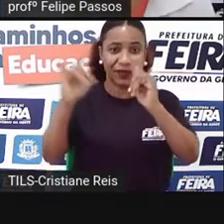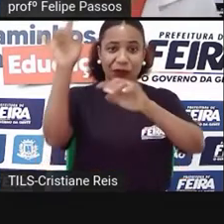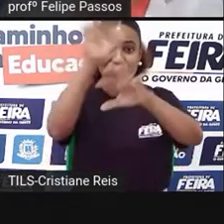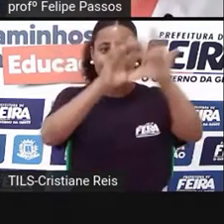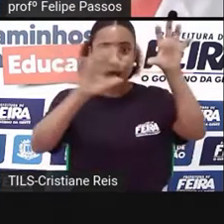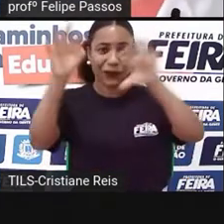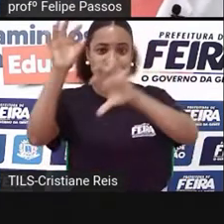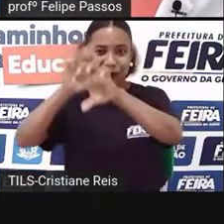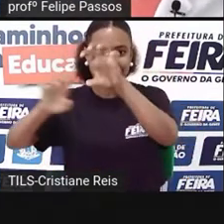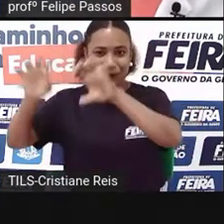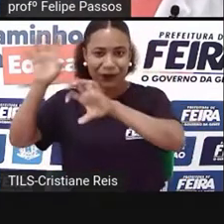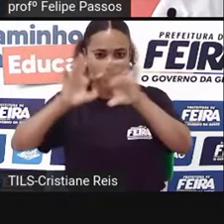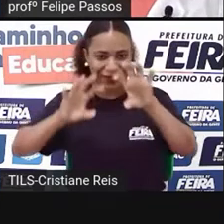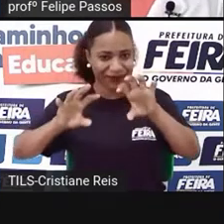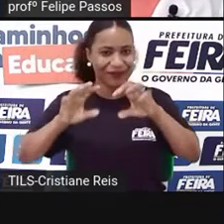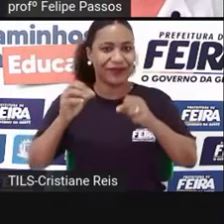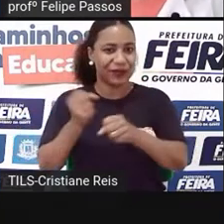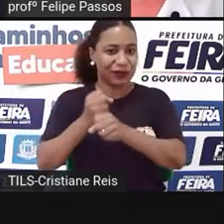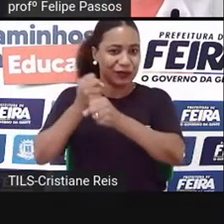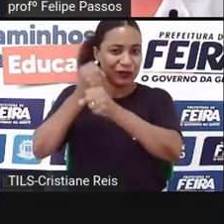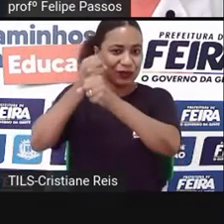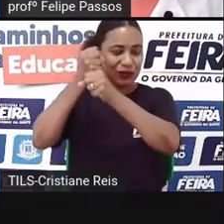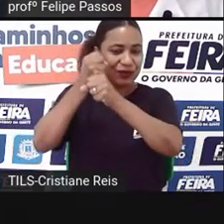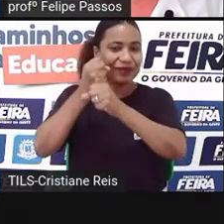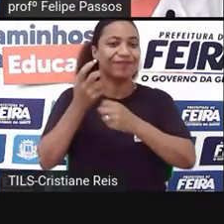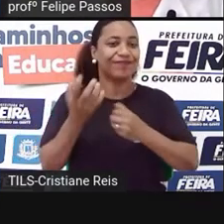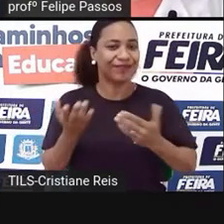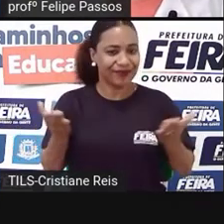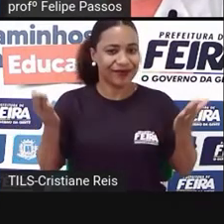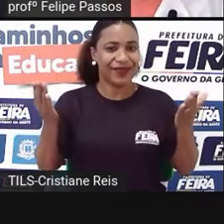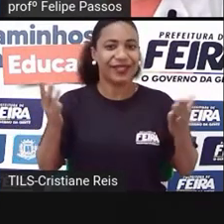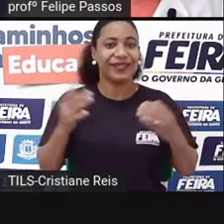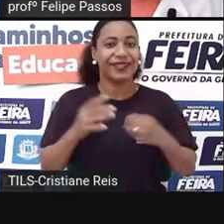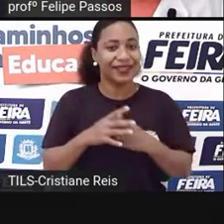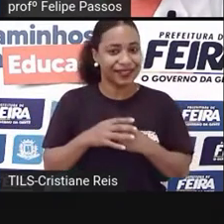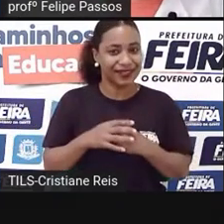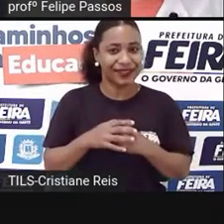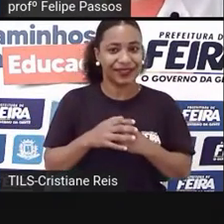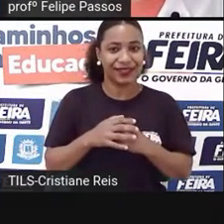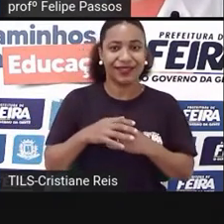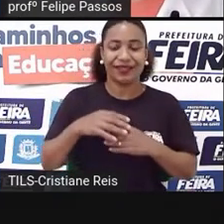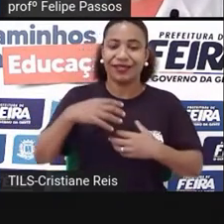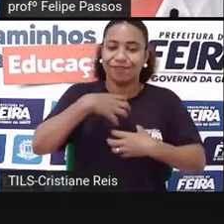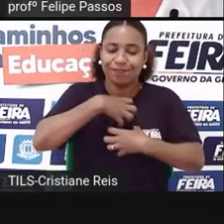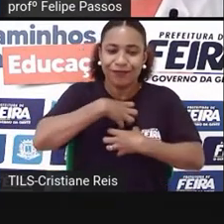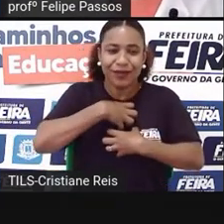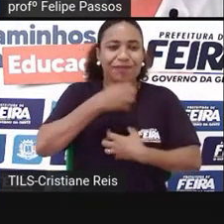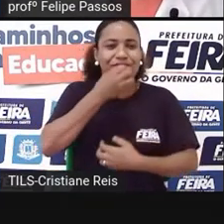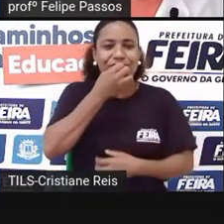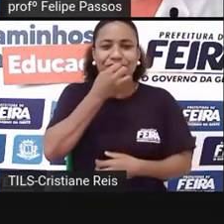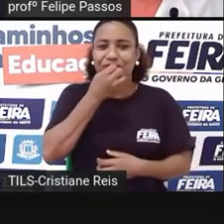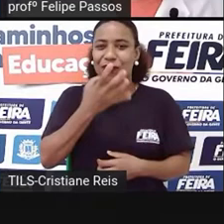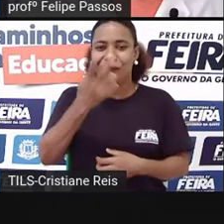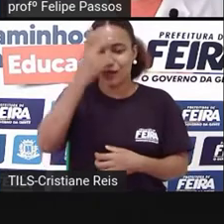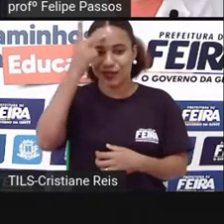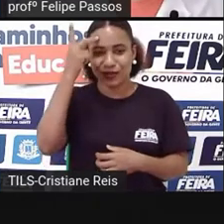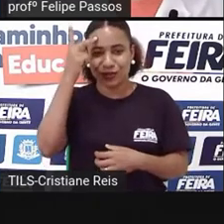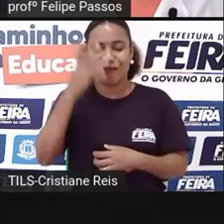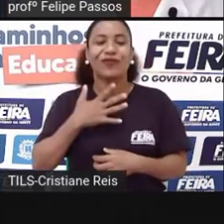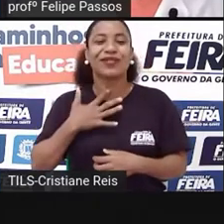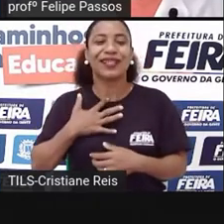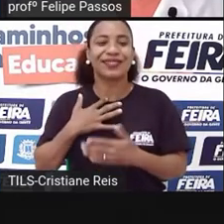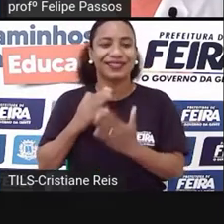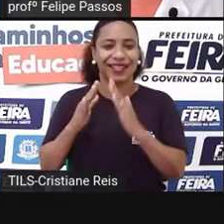construtora, então, é feito para criar a sensação de bem-estar e a pessoa ter vontade de comprar a